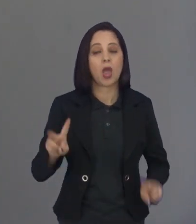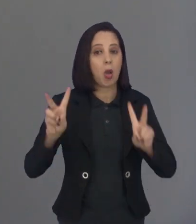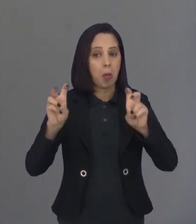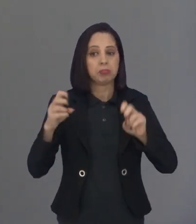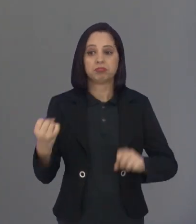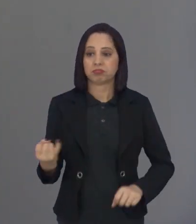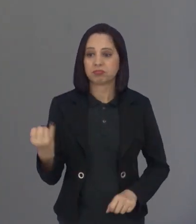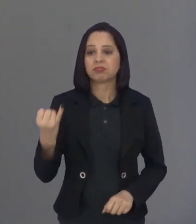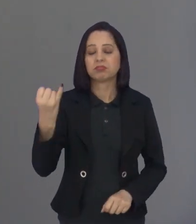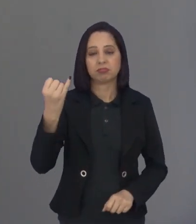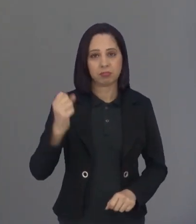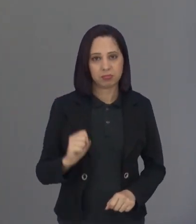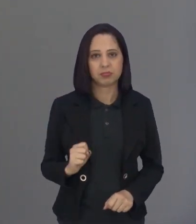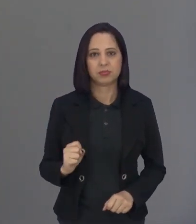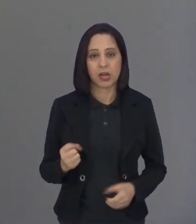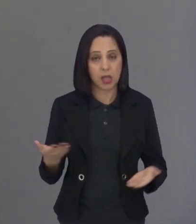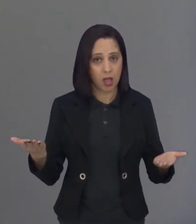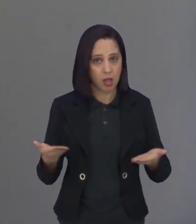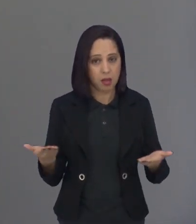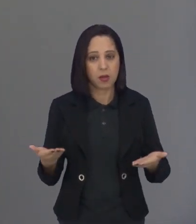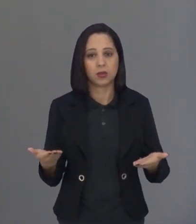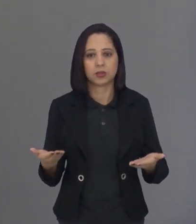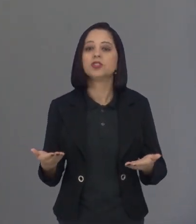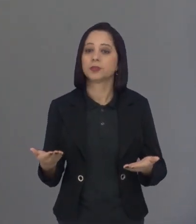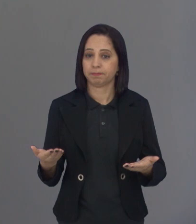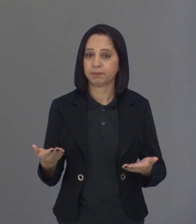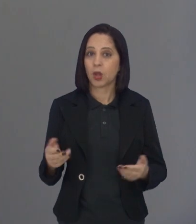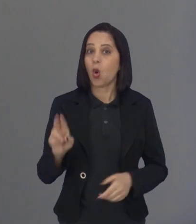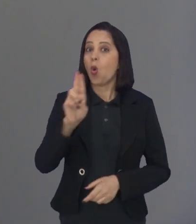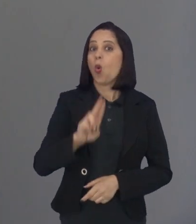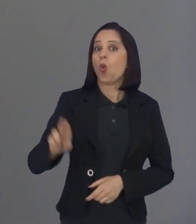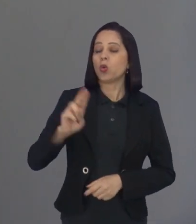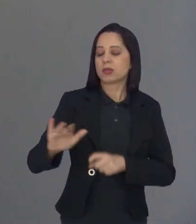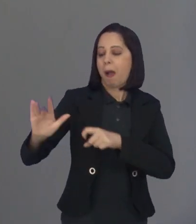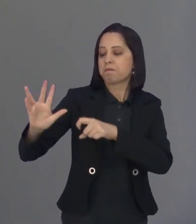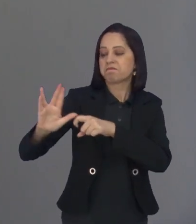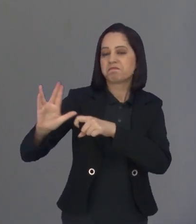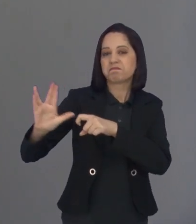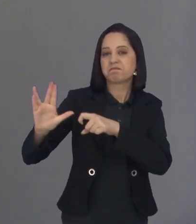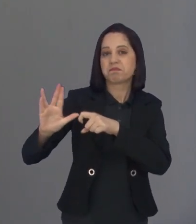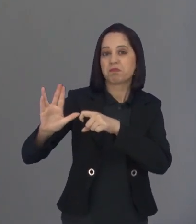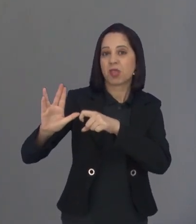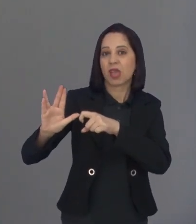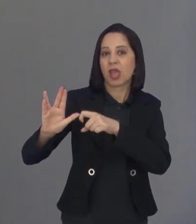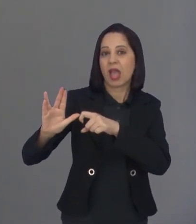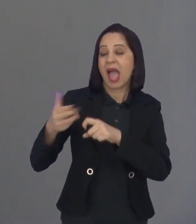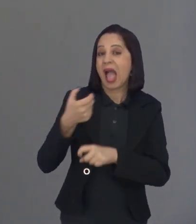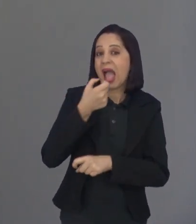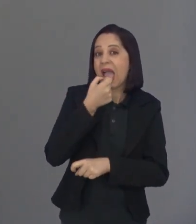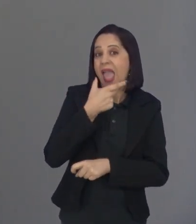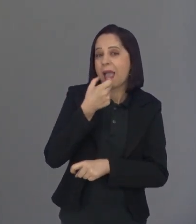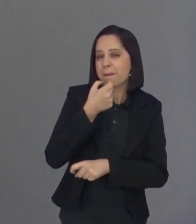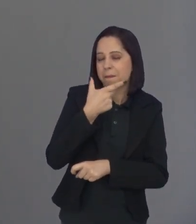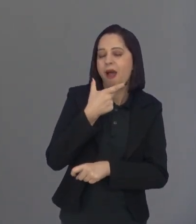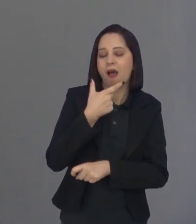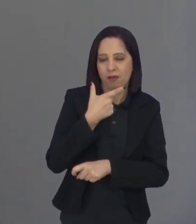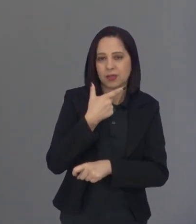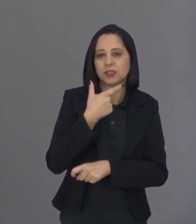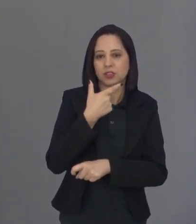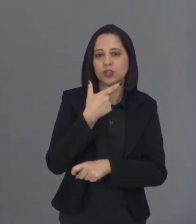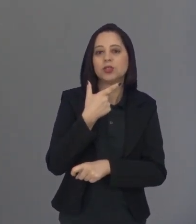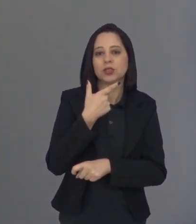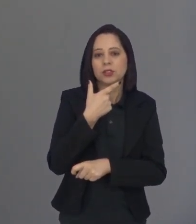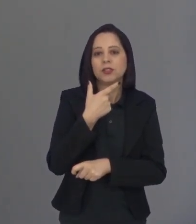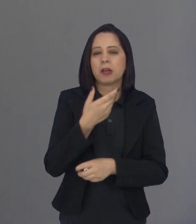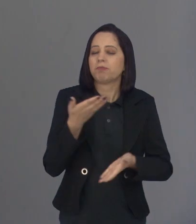bacana, né, da gente falar nos dias de hoje, que é isso, né? O uso desse medicamento, né, da cannabis como um medicamento